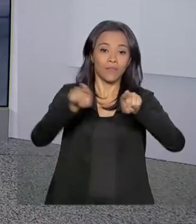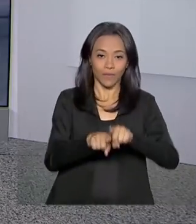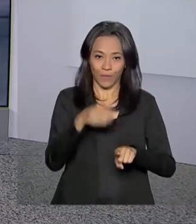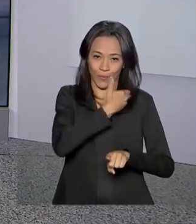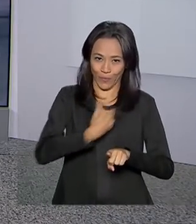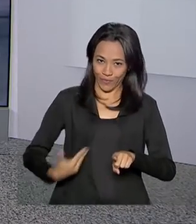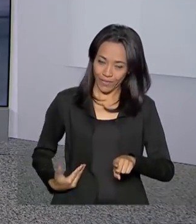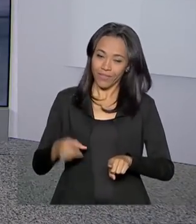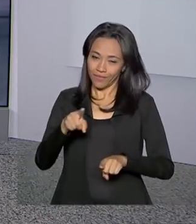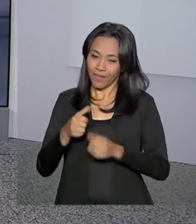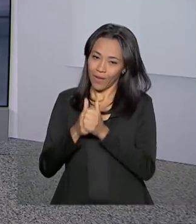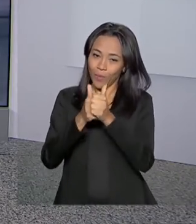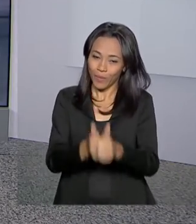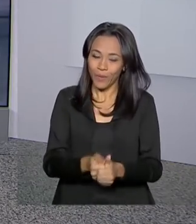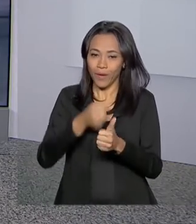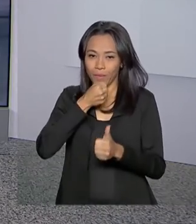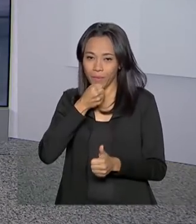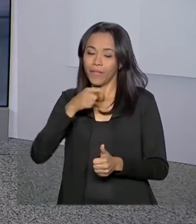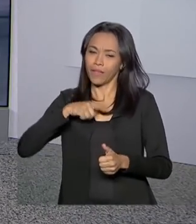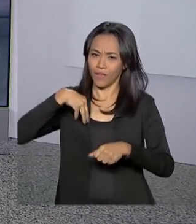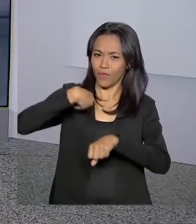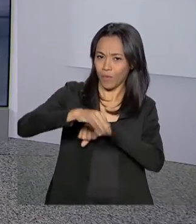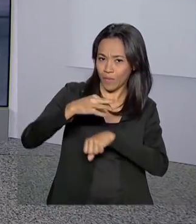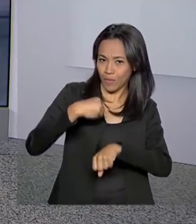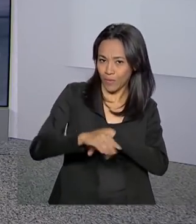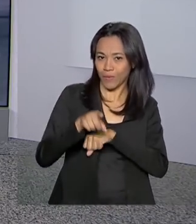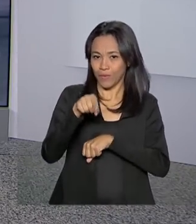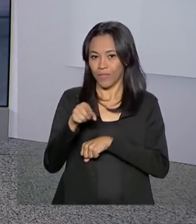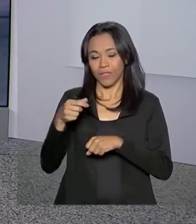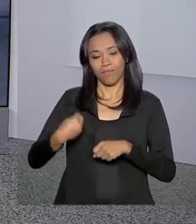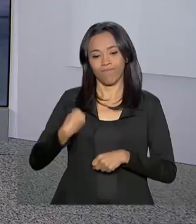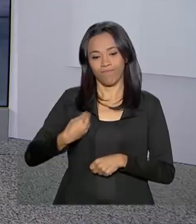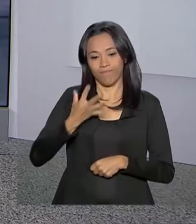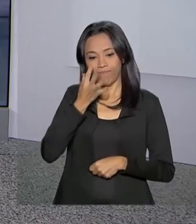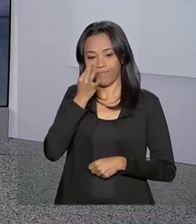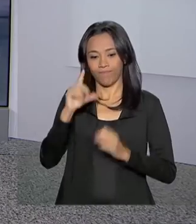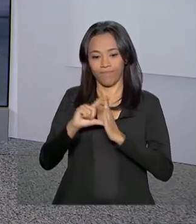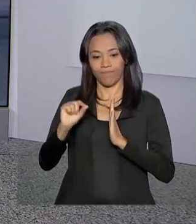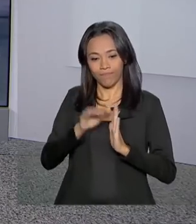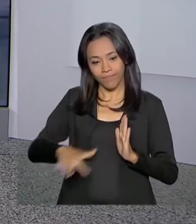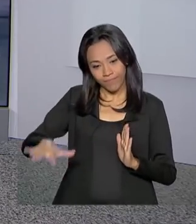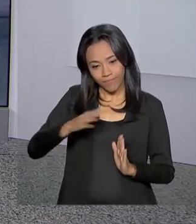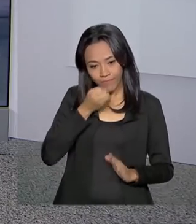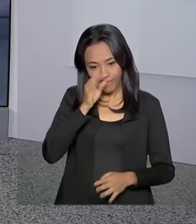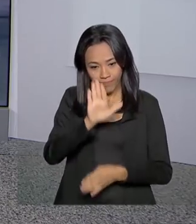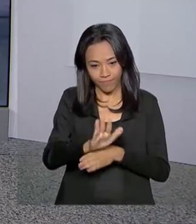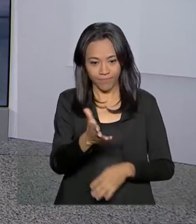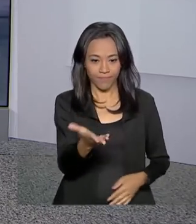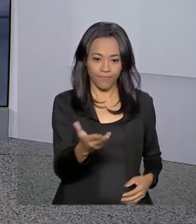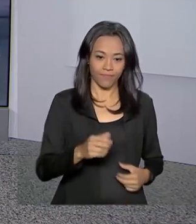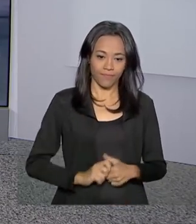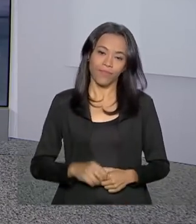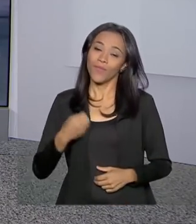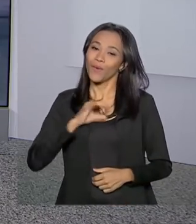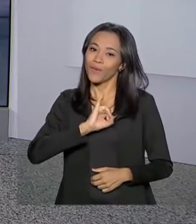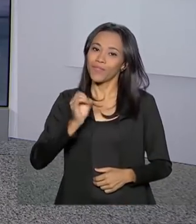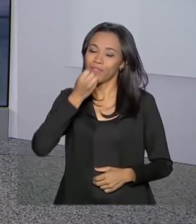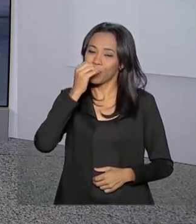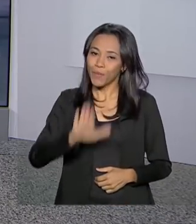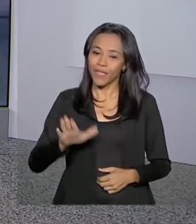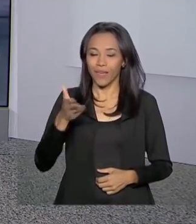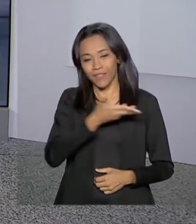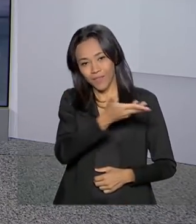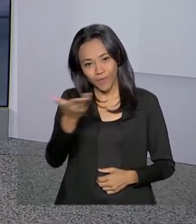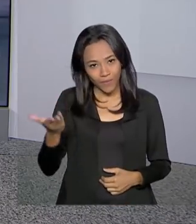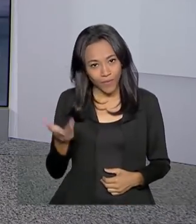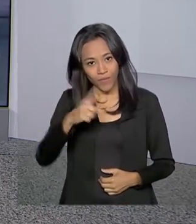acompanhou e tem as informações pra gente direto do Palácio do Planalto. Boa tarde pra você, Luana. Olá, Roberto. Boa tarde. Boa